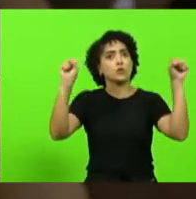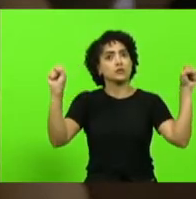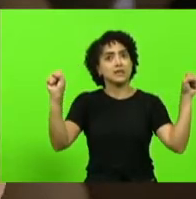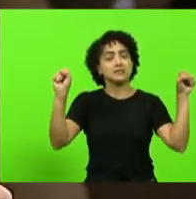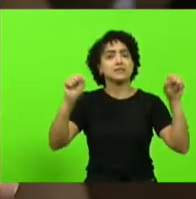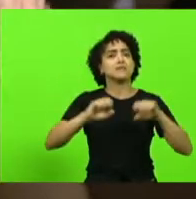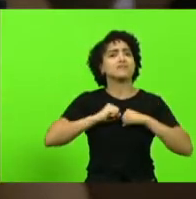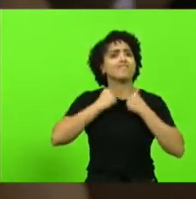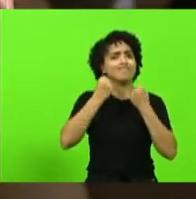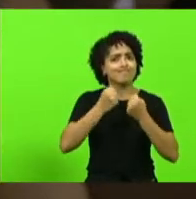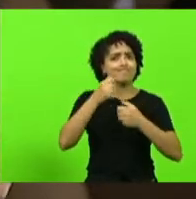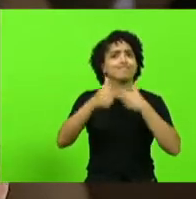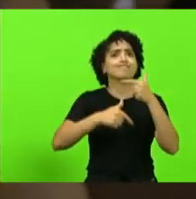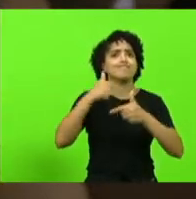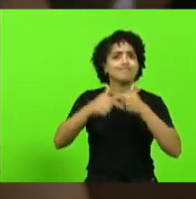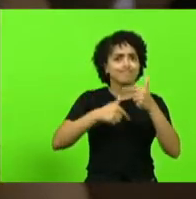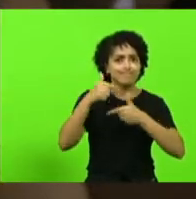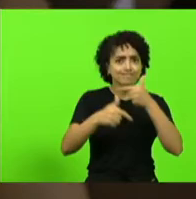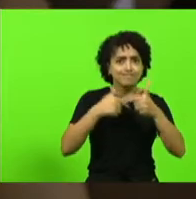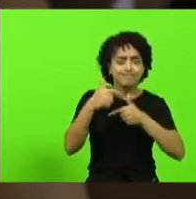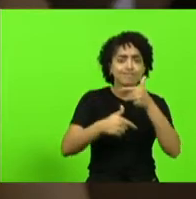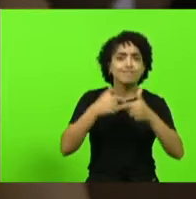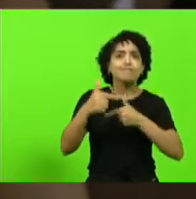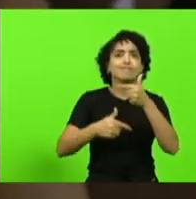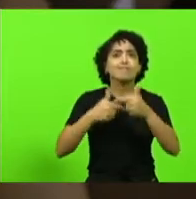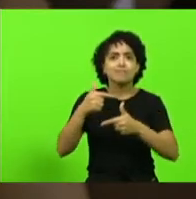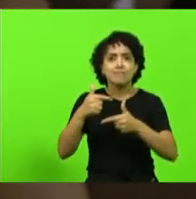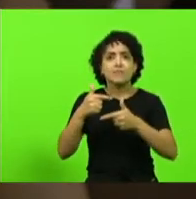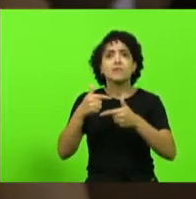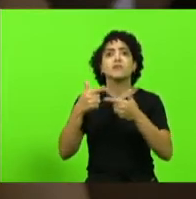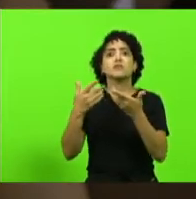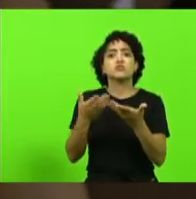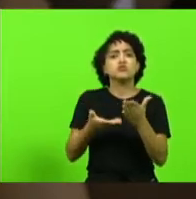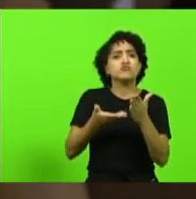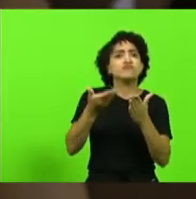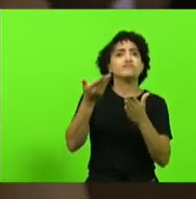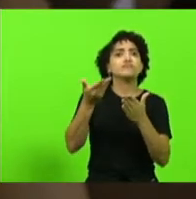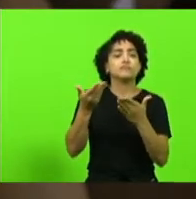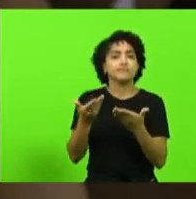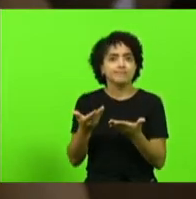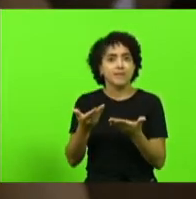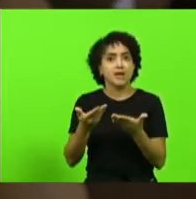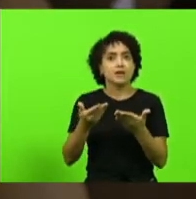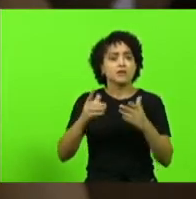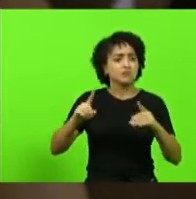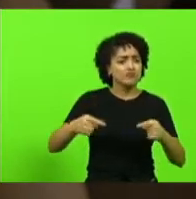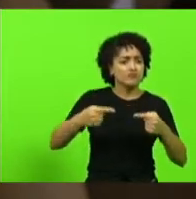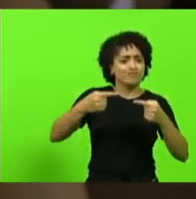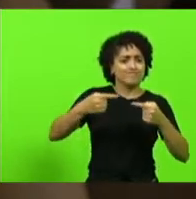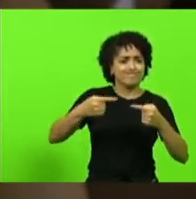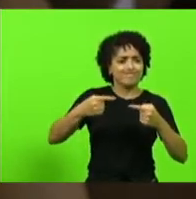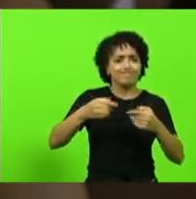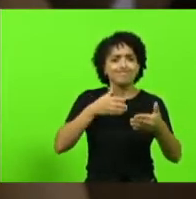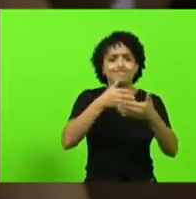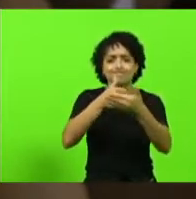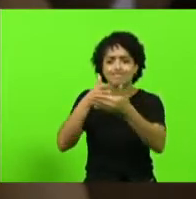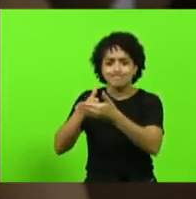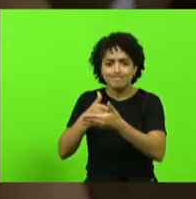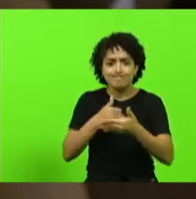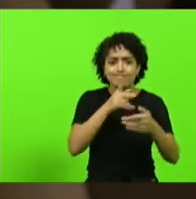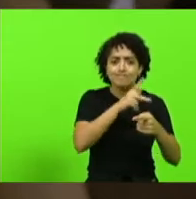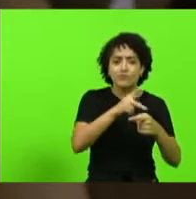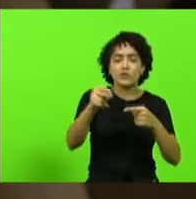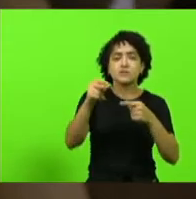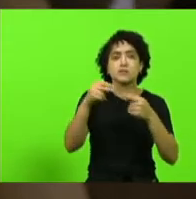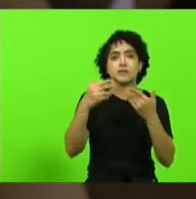trabalhar invasar o leite e além disso tudo vencer todos os obstáculos que o estado impõe a você por isso